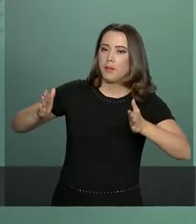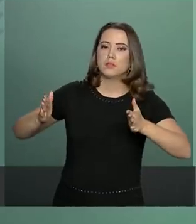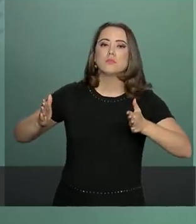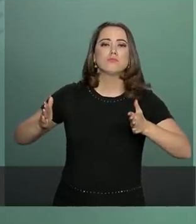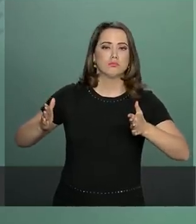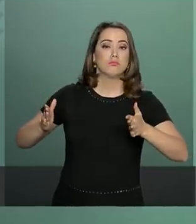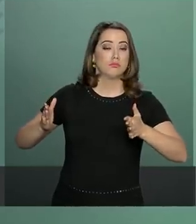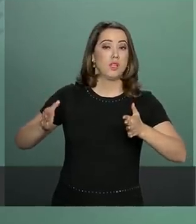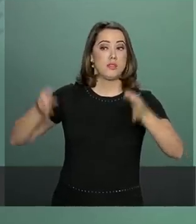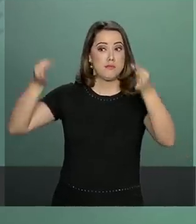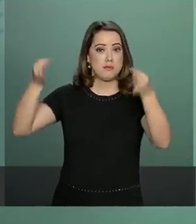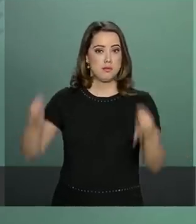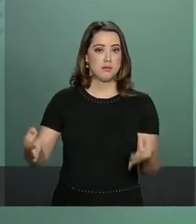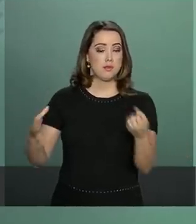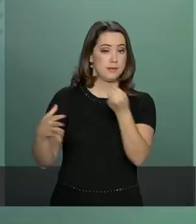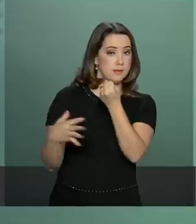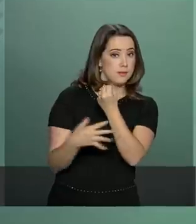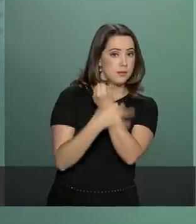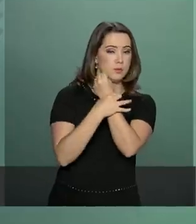previsível,